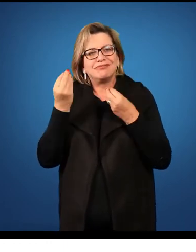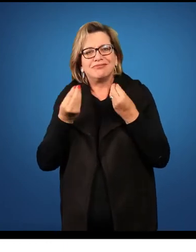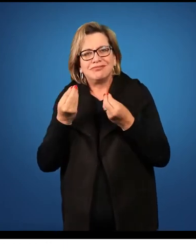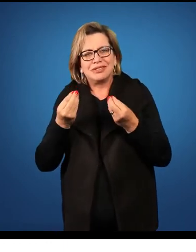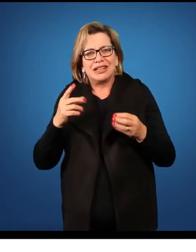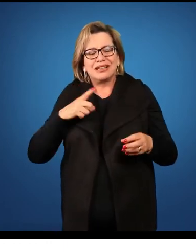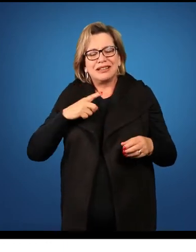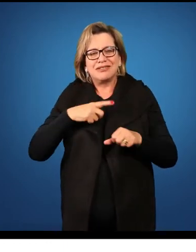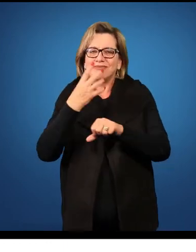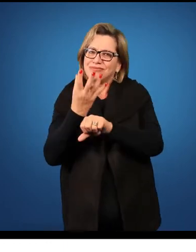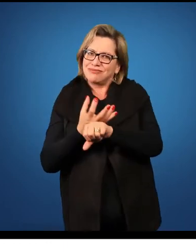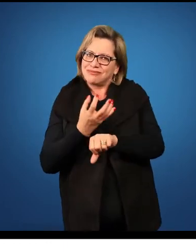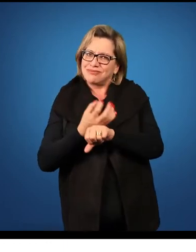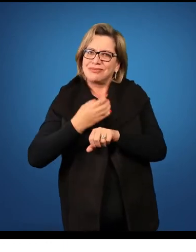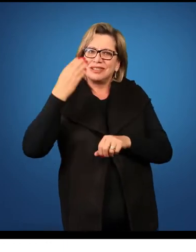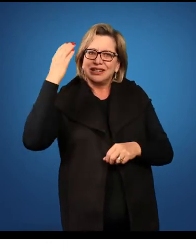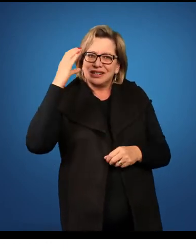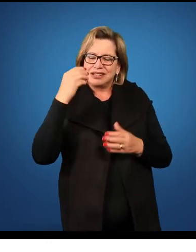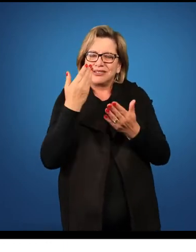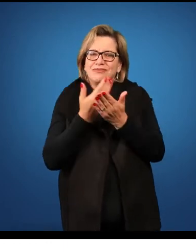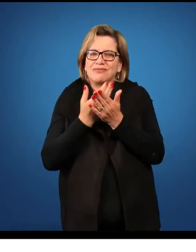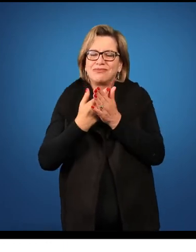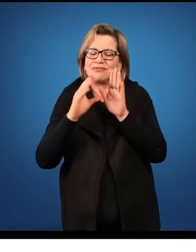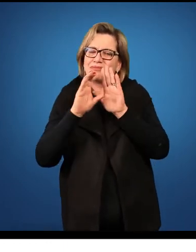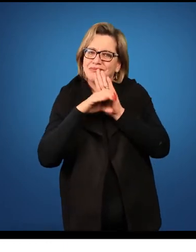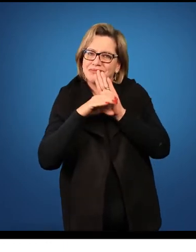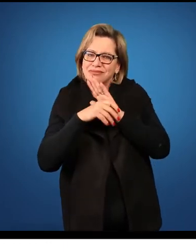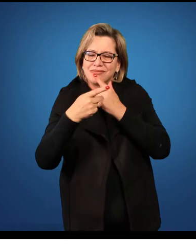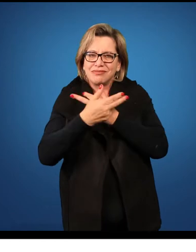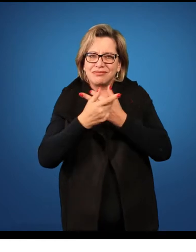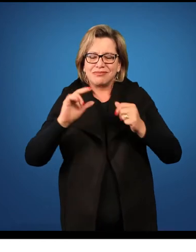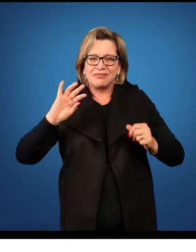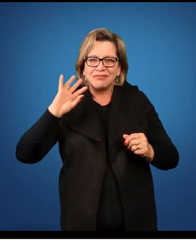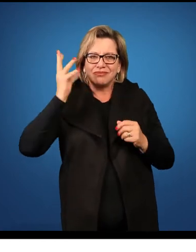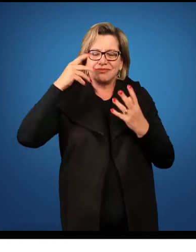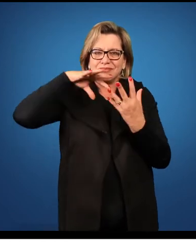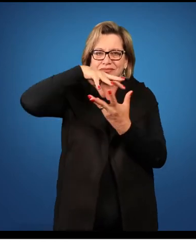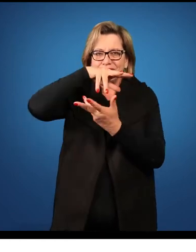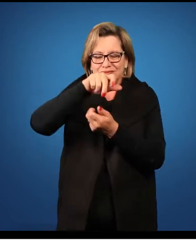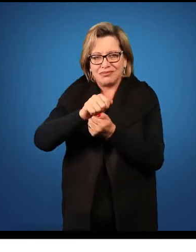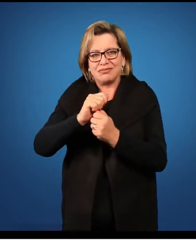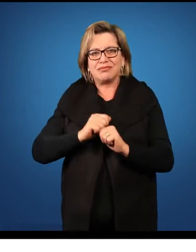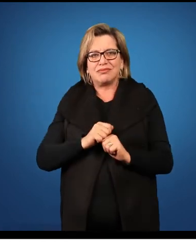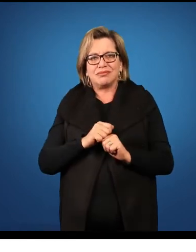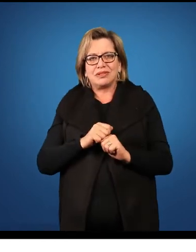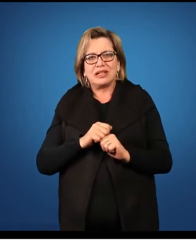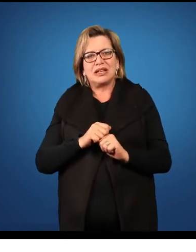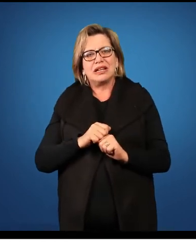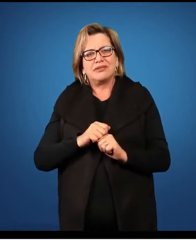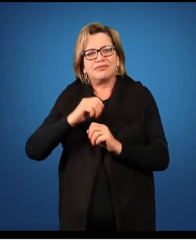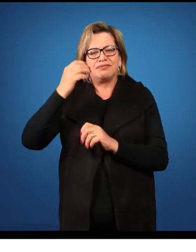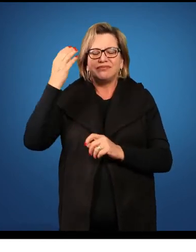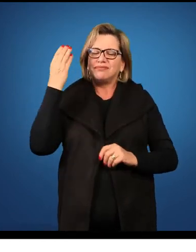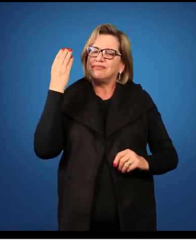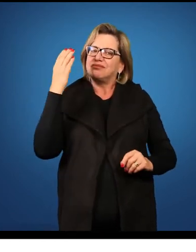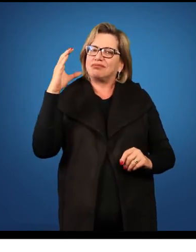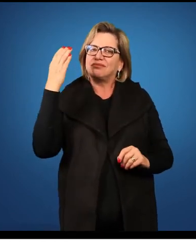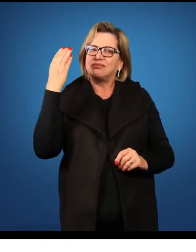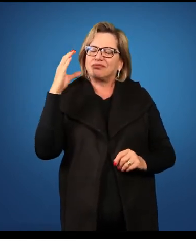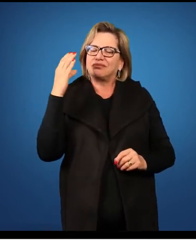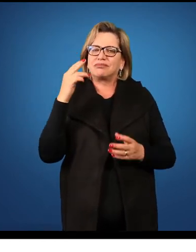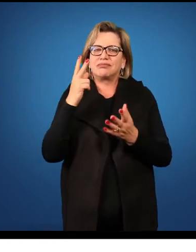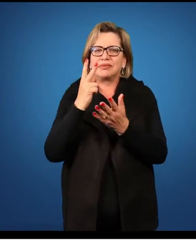que estuda esses conceitos, esses fenômenos que ocorrem no universo. Nesse caso, a ciência, ela é